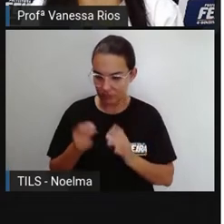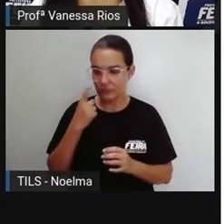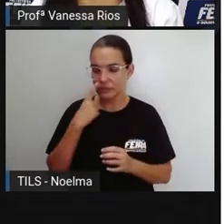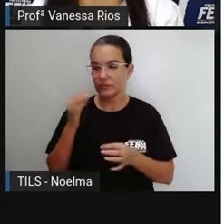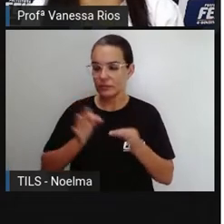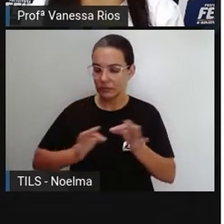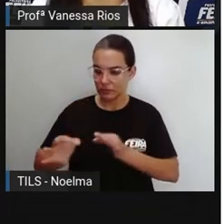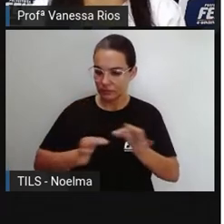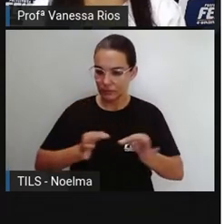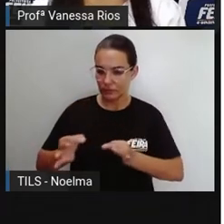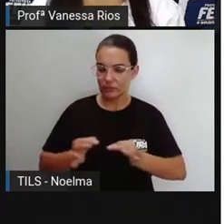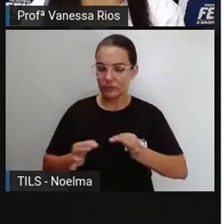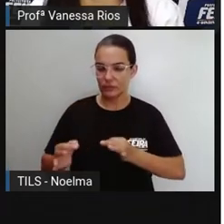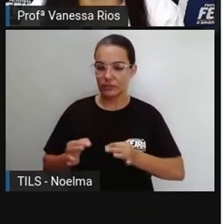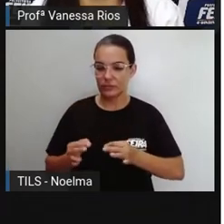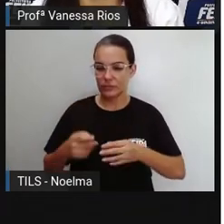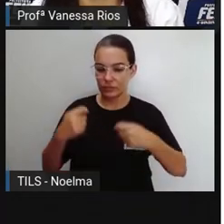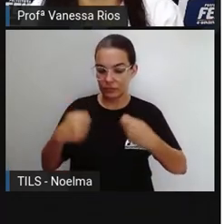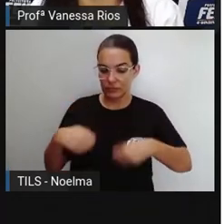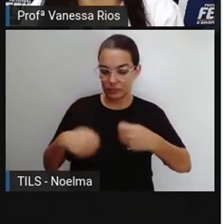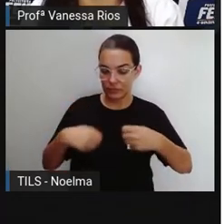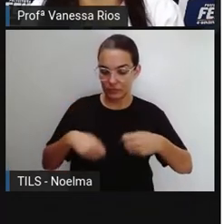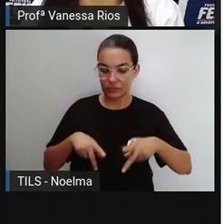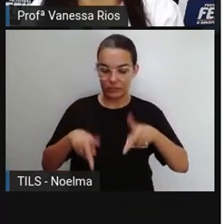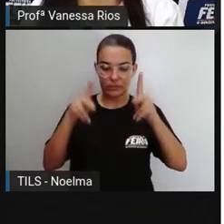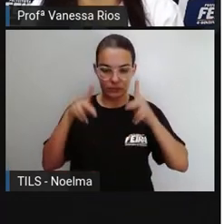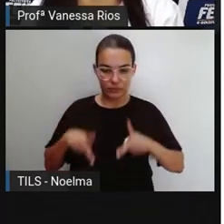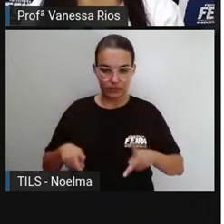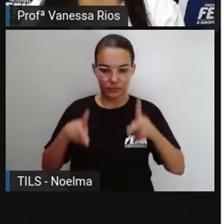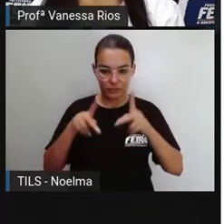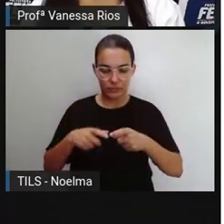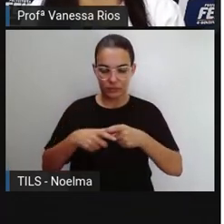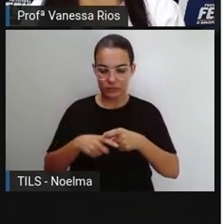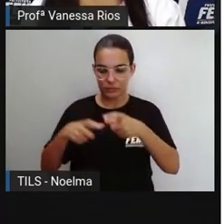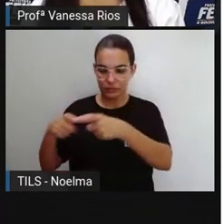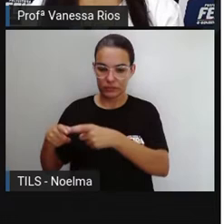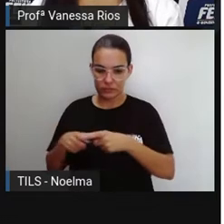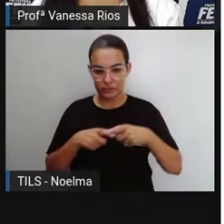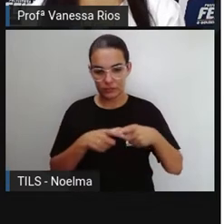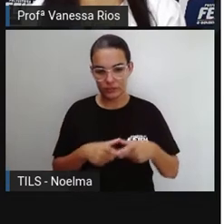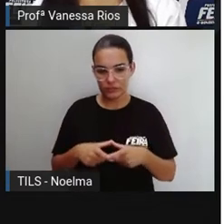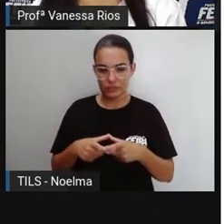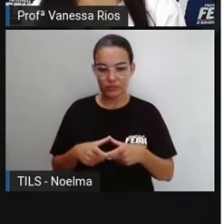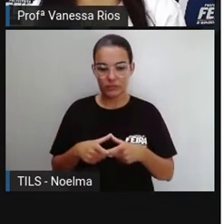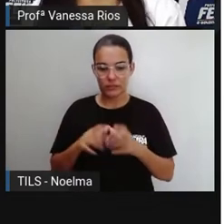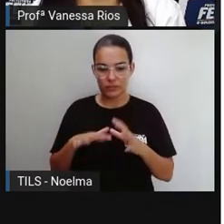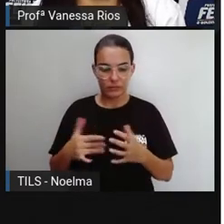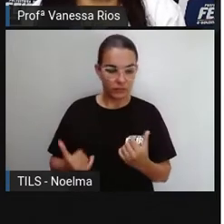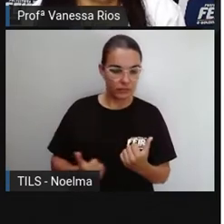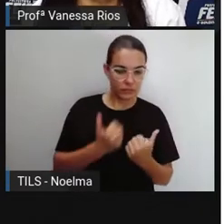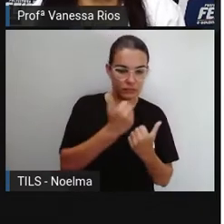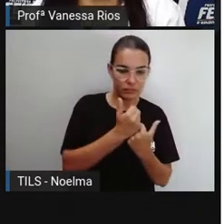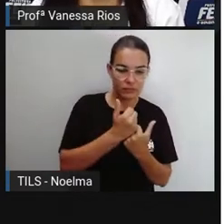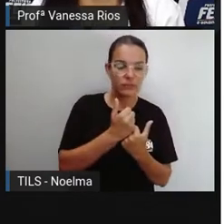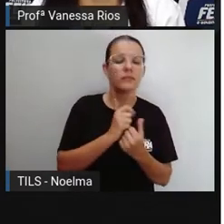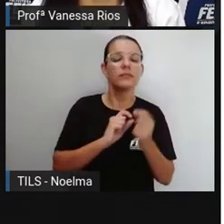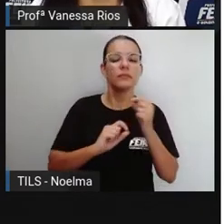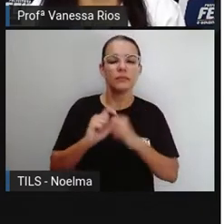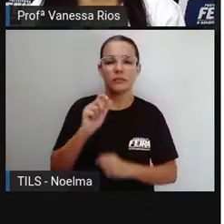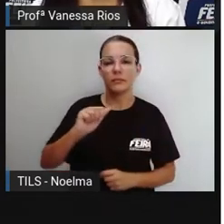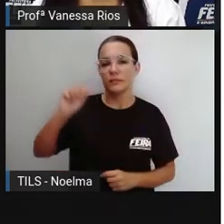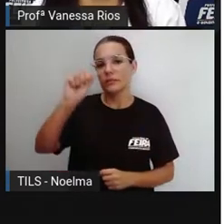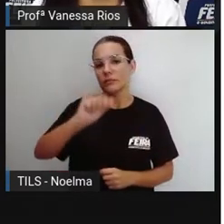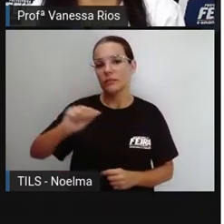população nos espaços que cada bairro ocupa, mas aí onde entram as associações de bairro, o que é